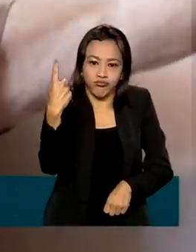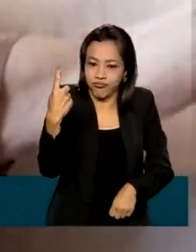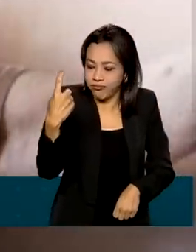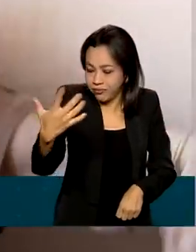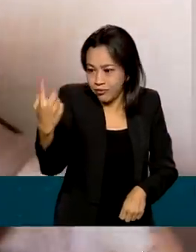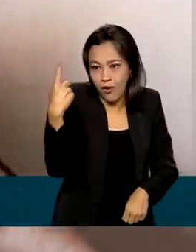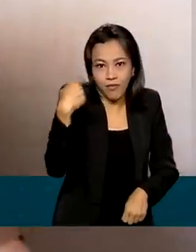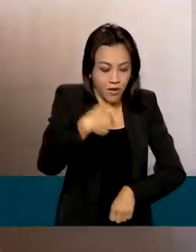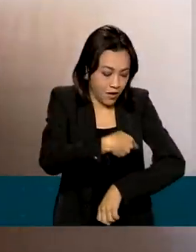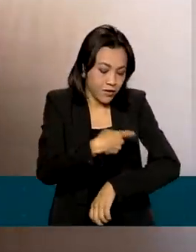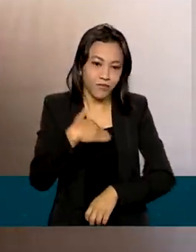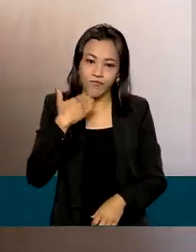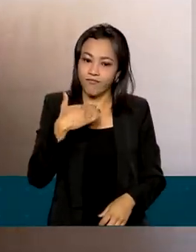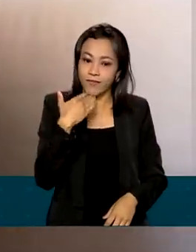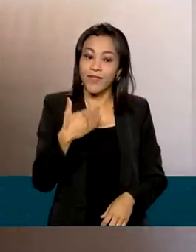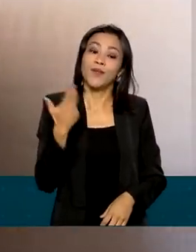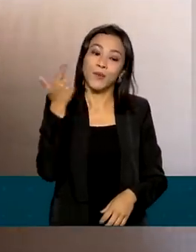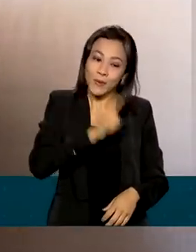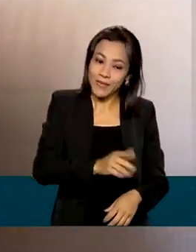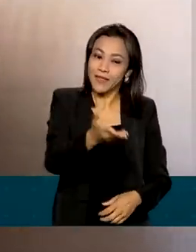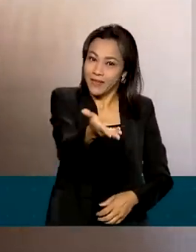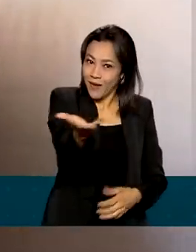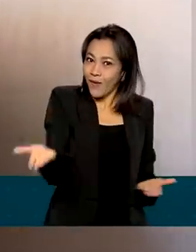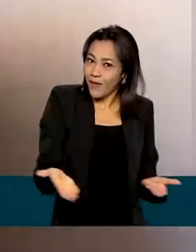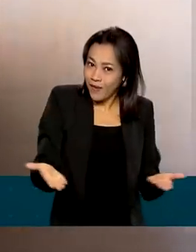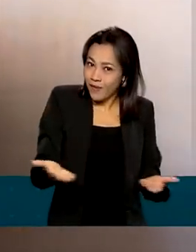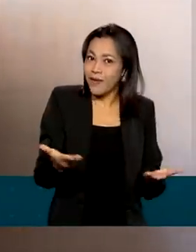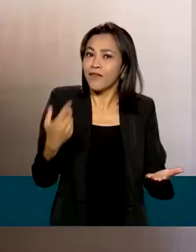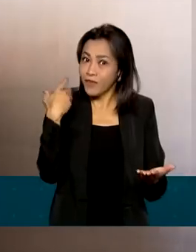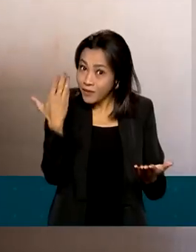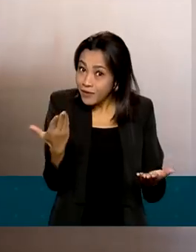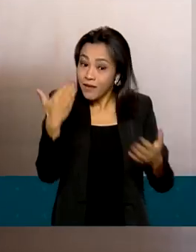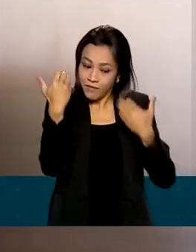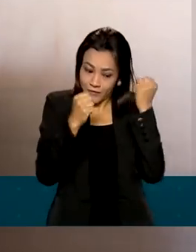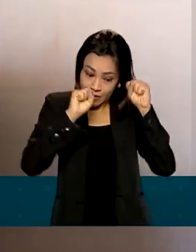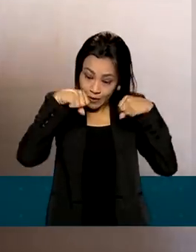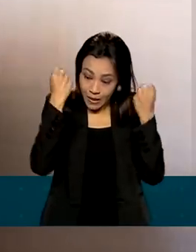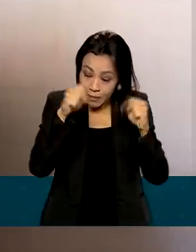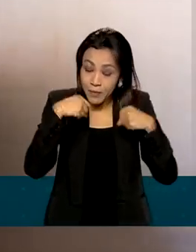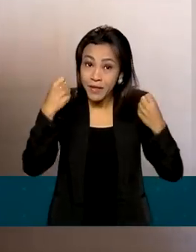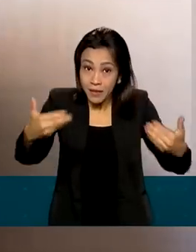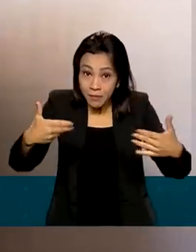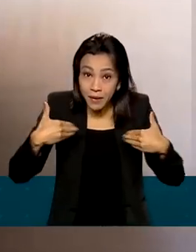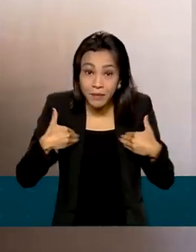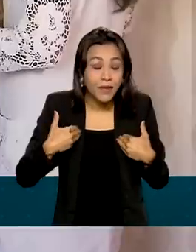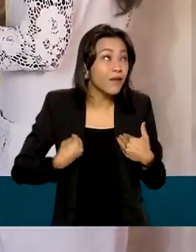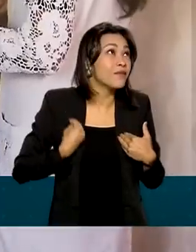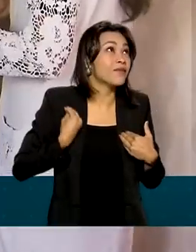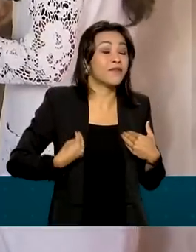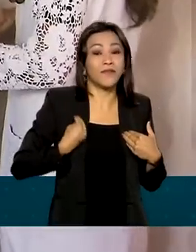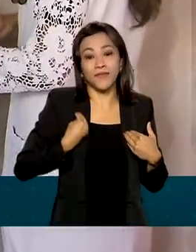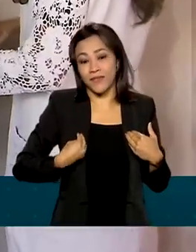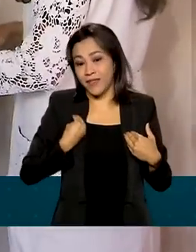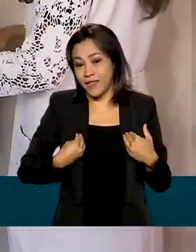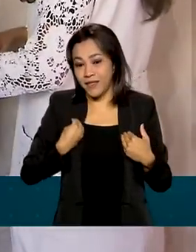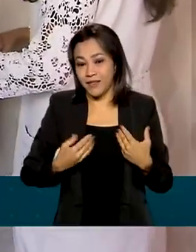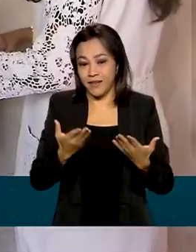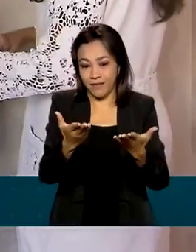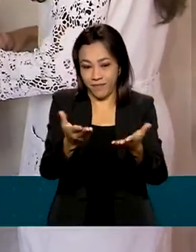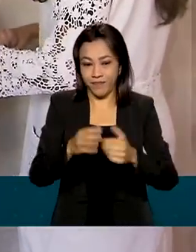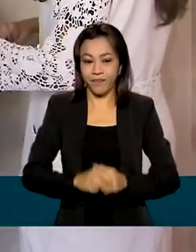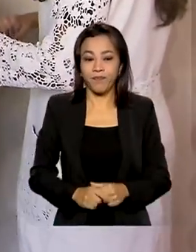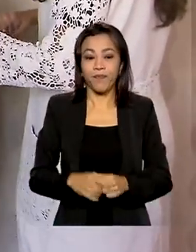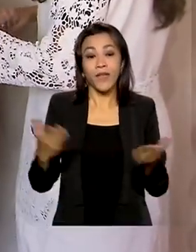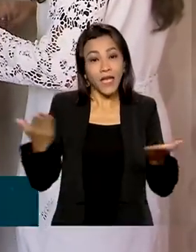esse. E eu já estou esticando esse. Você vê que a fisioterapia, para mim, ela é vida. E agora, sessões com